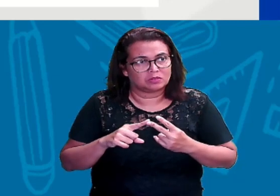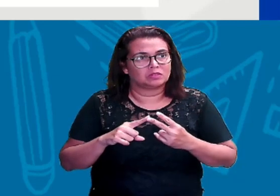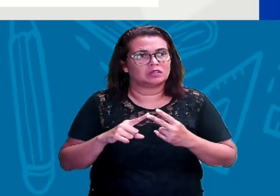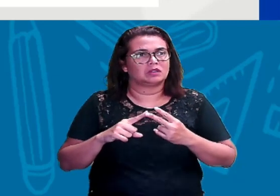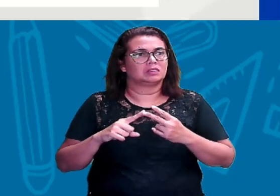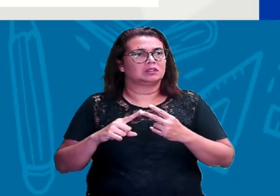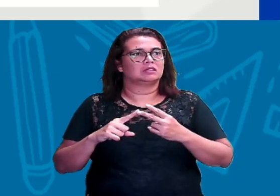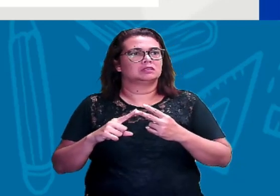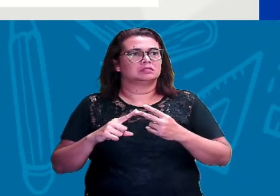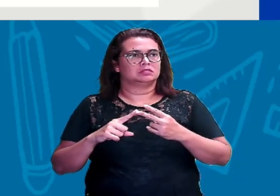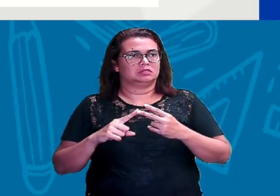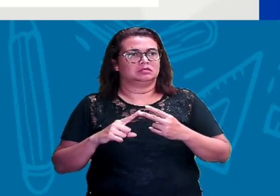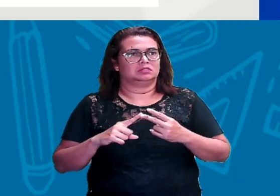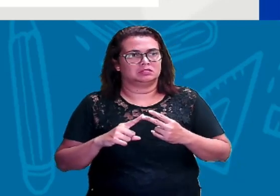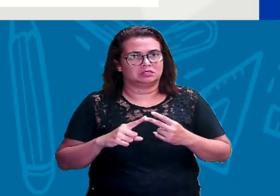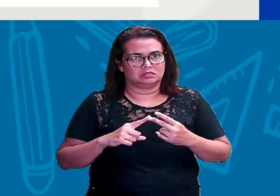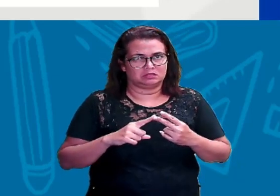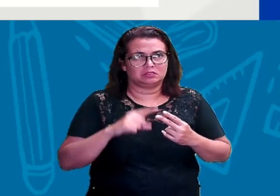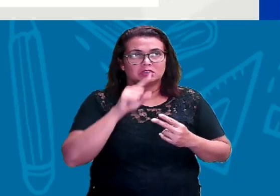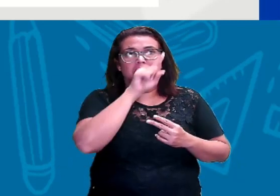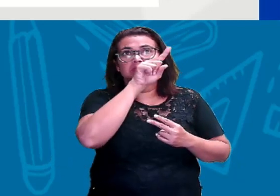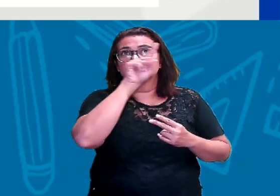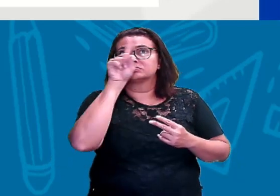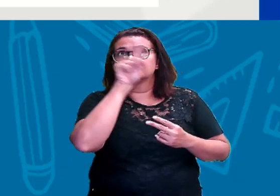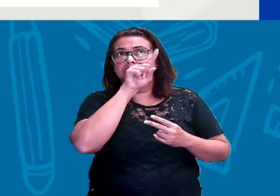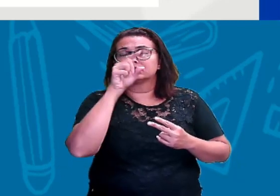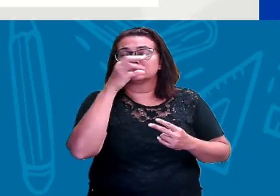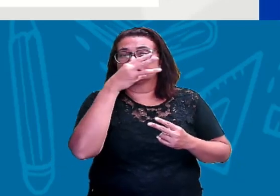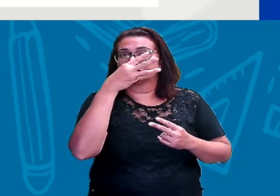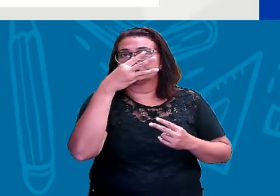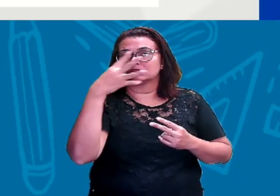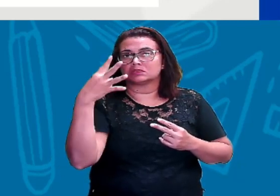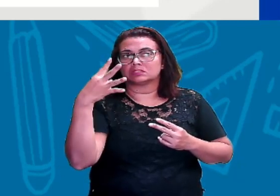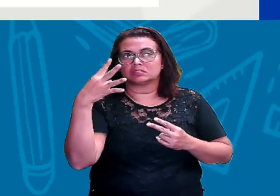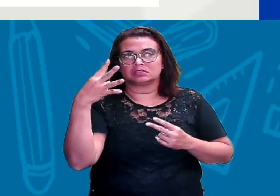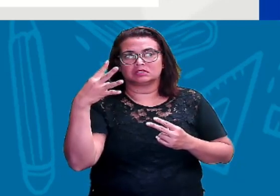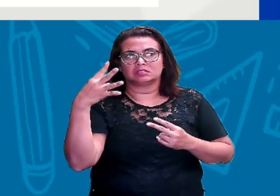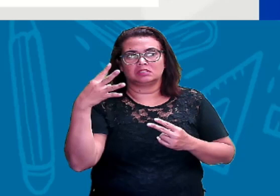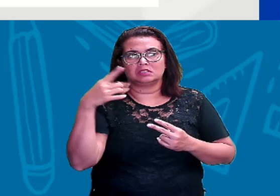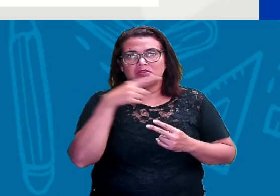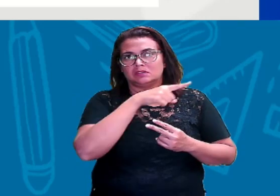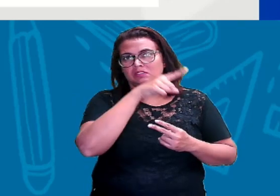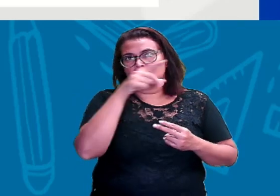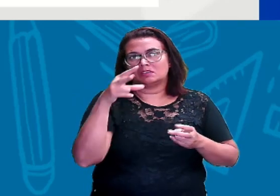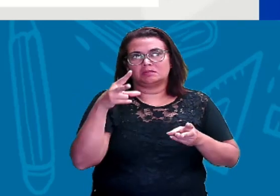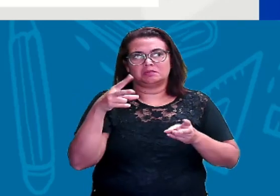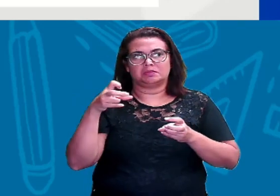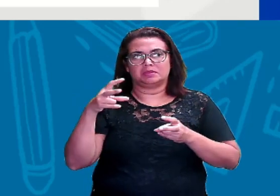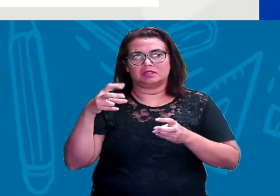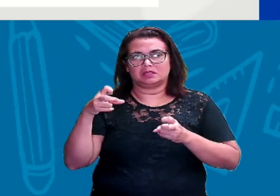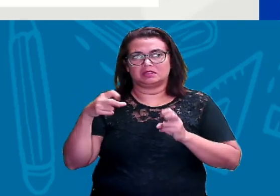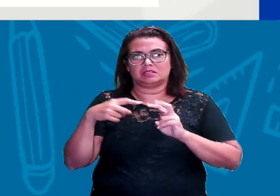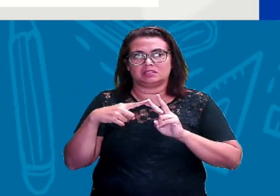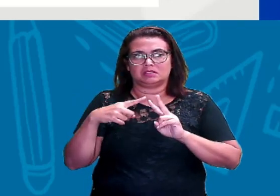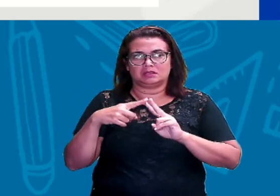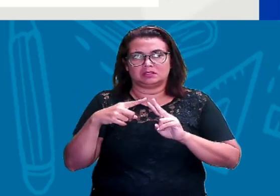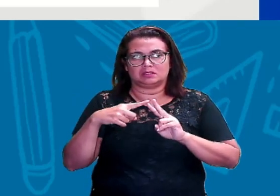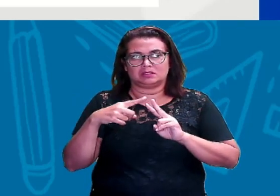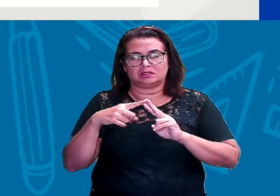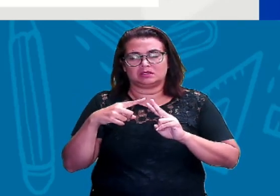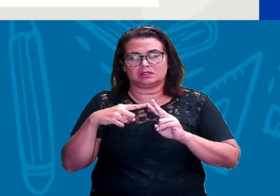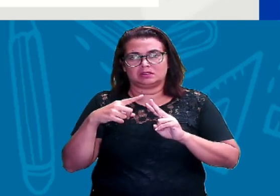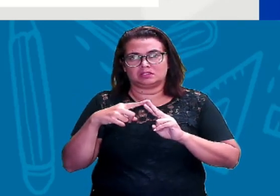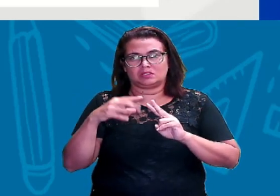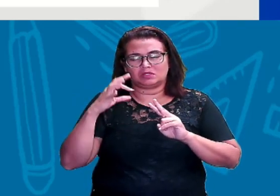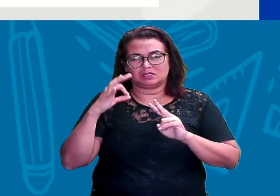os símbolos, nós temos 34. Mas, se você observar direitinho, nós temos exatamente aí dois símbolos